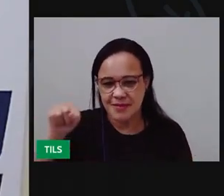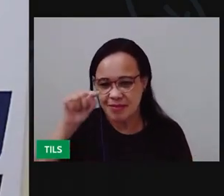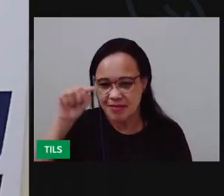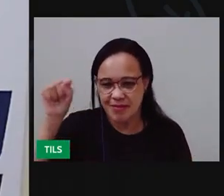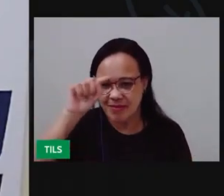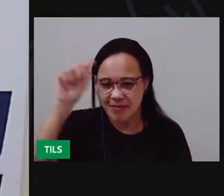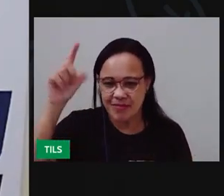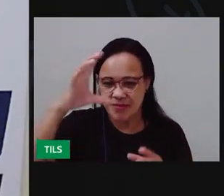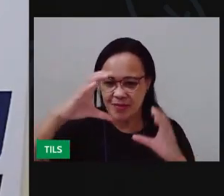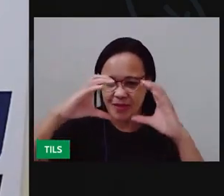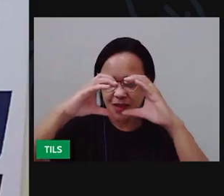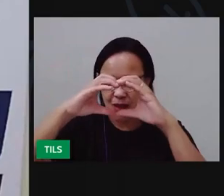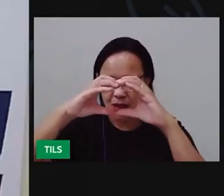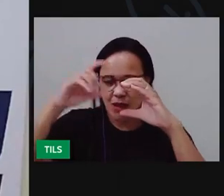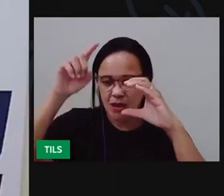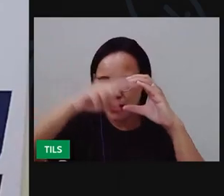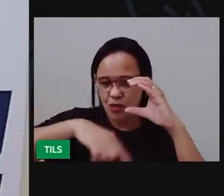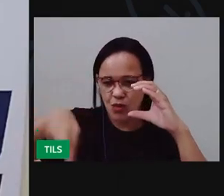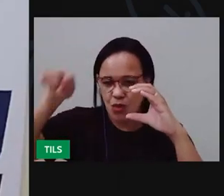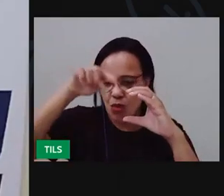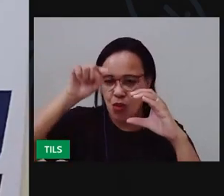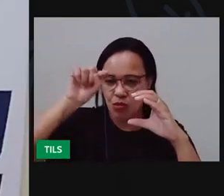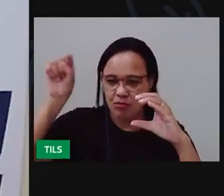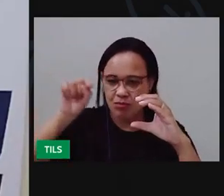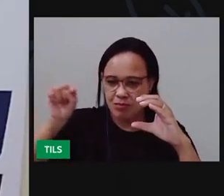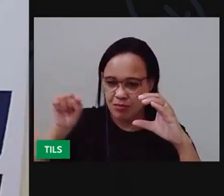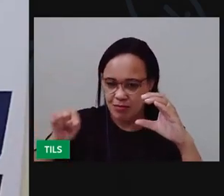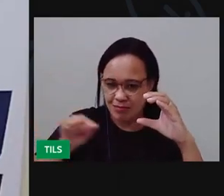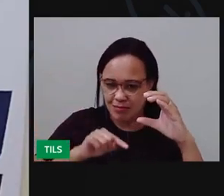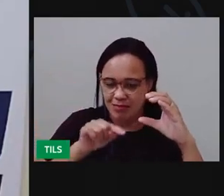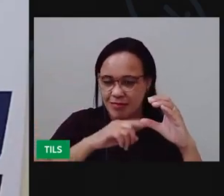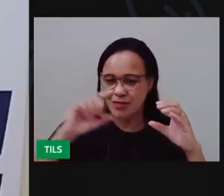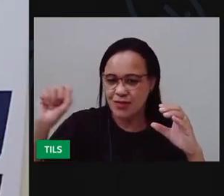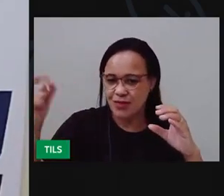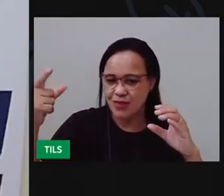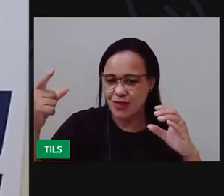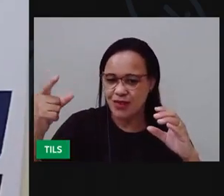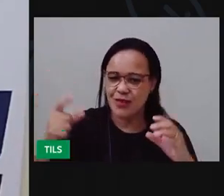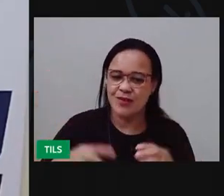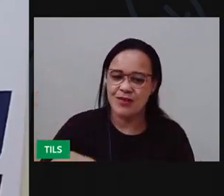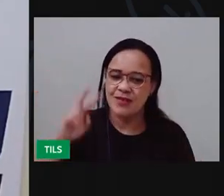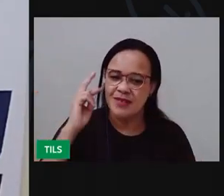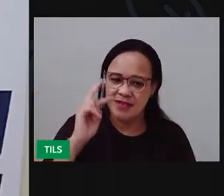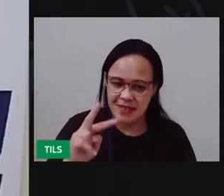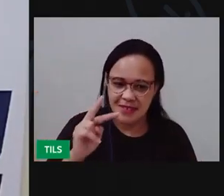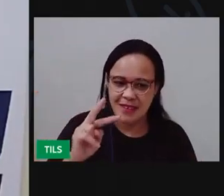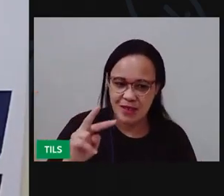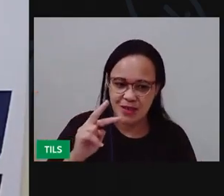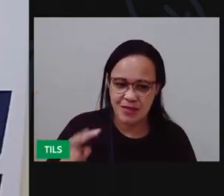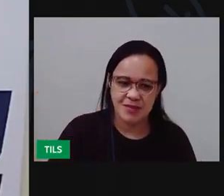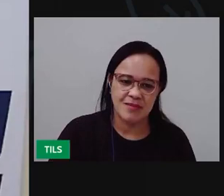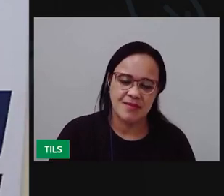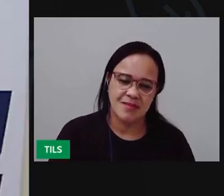em que eu passei ali a ponta da tesoura. Vejam o que ficou aqui, ó.